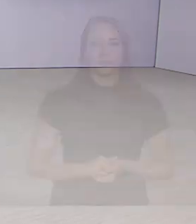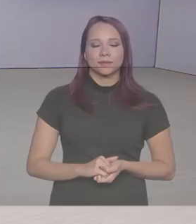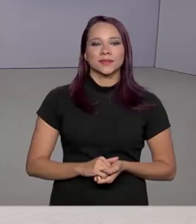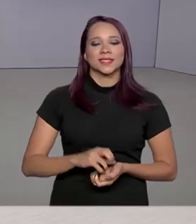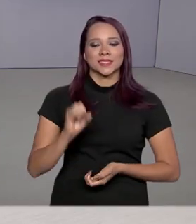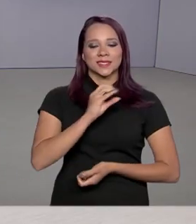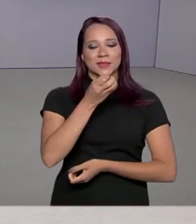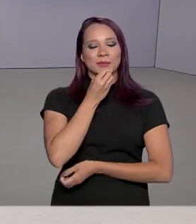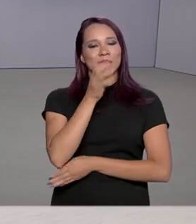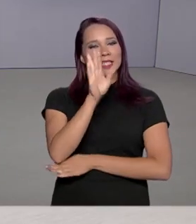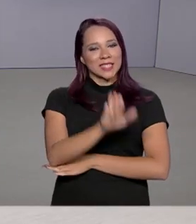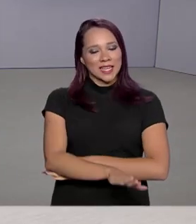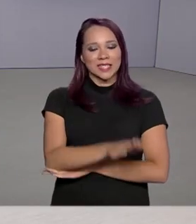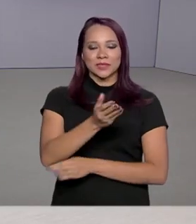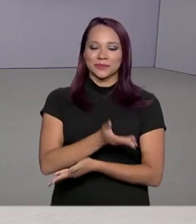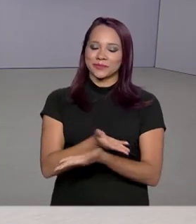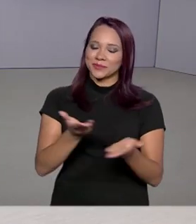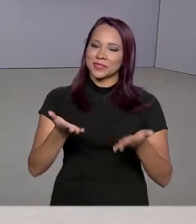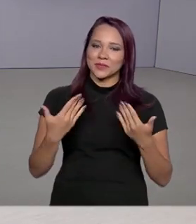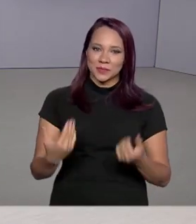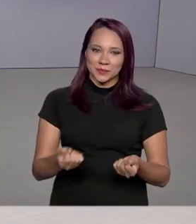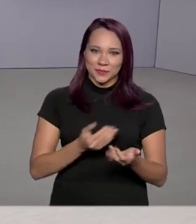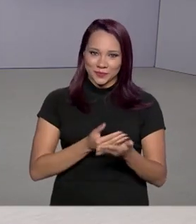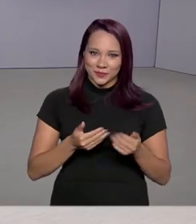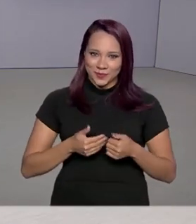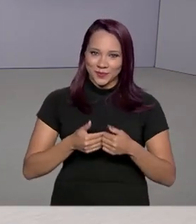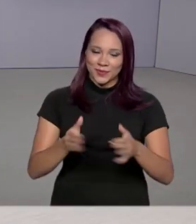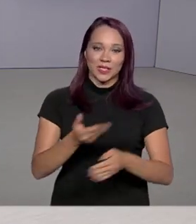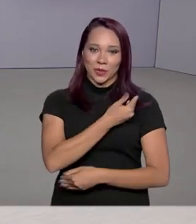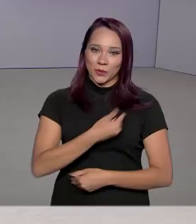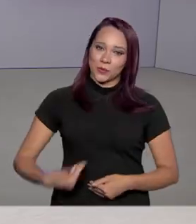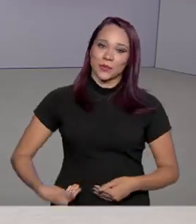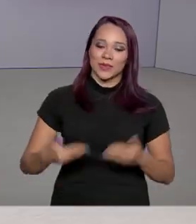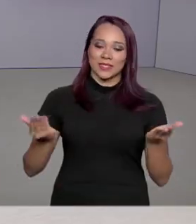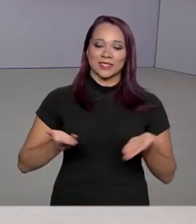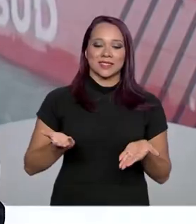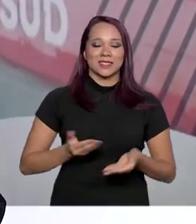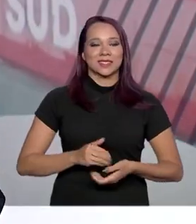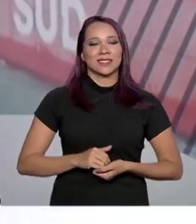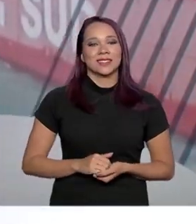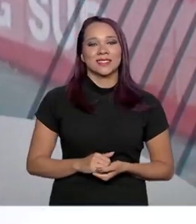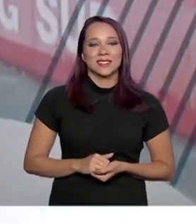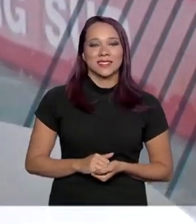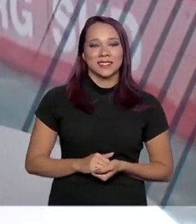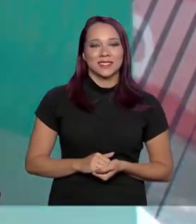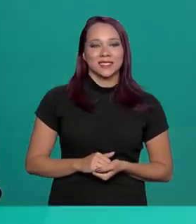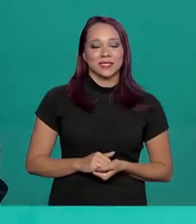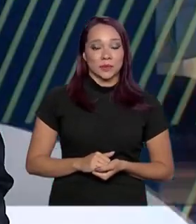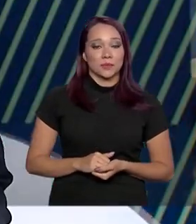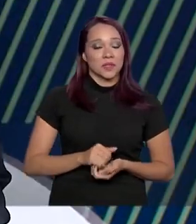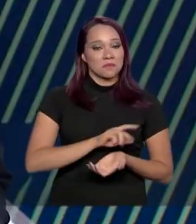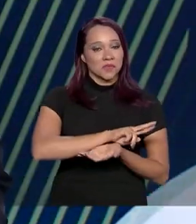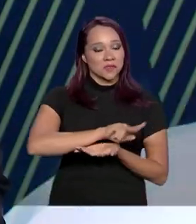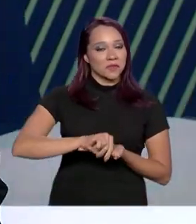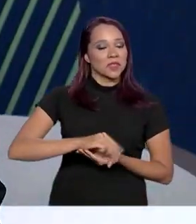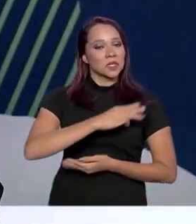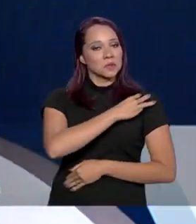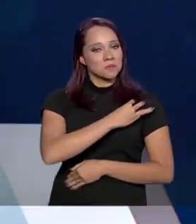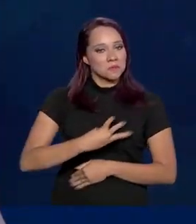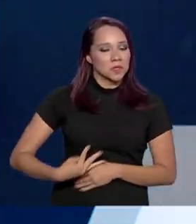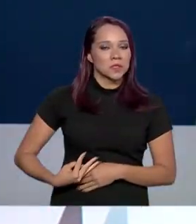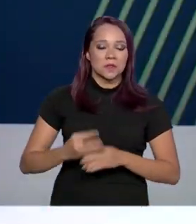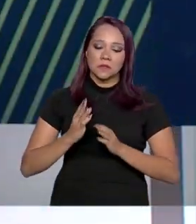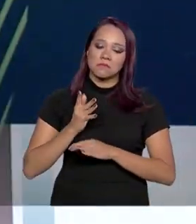Olá, boa tarde. Estamos de volta com mais uma edição do Governo Agora. Vários ministros se